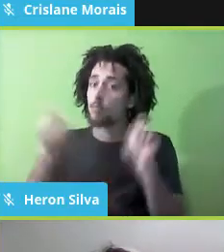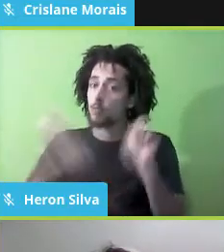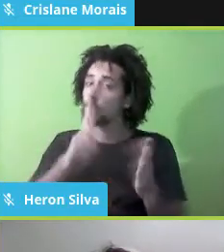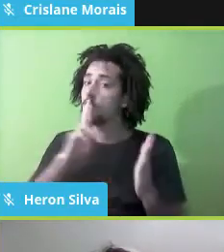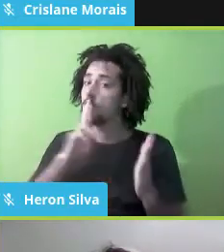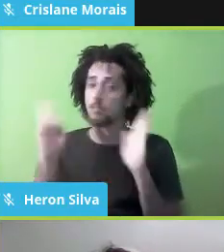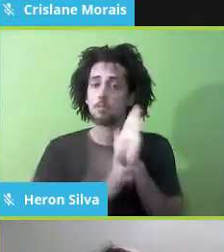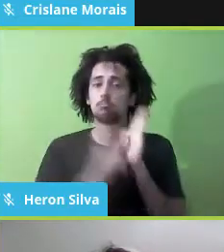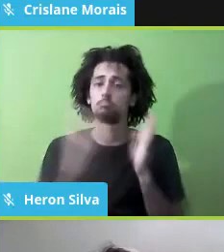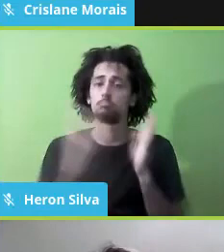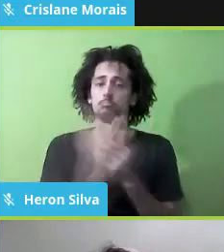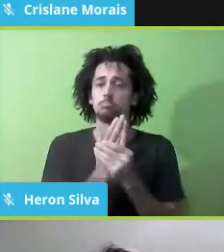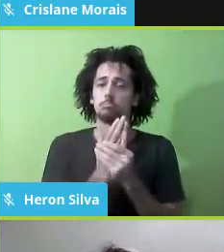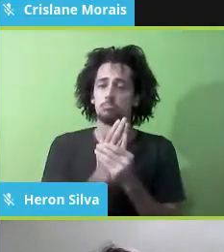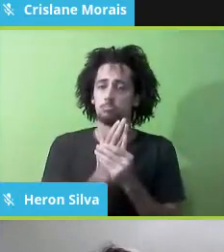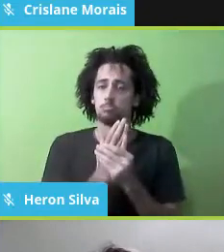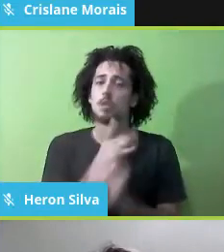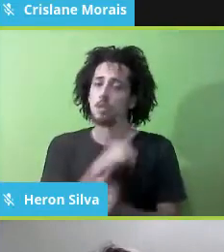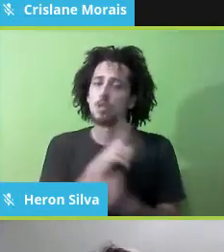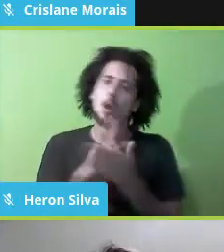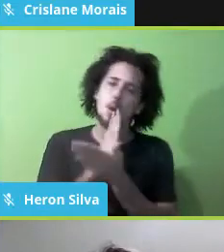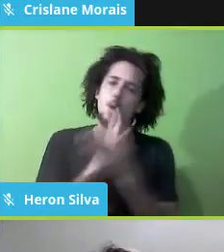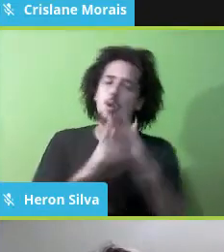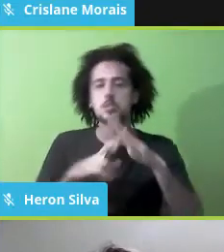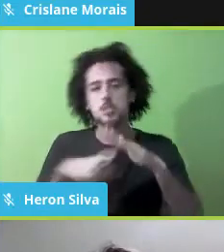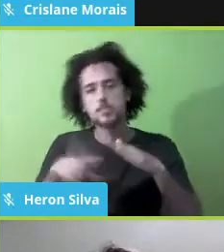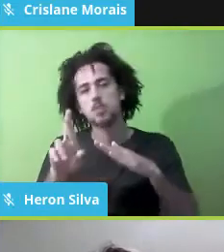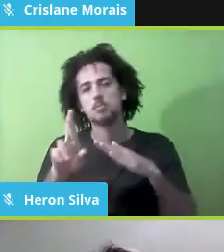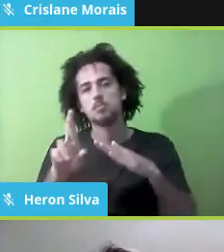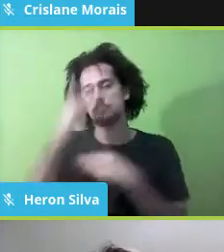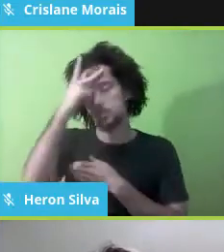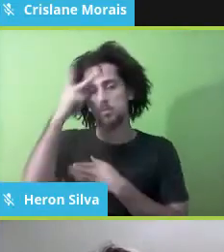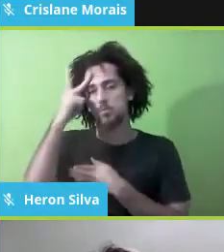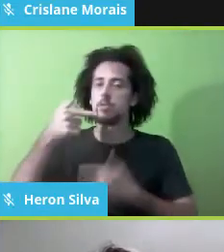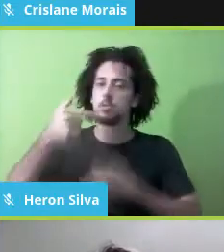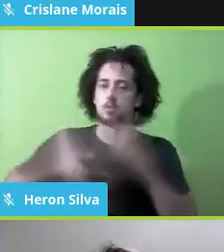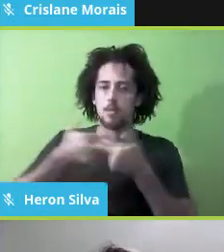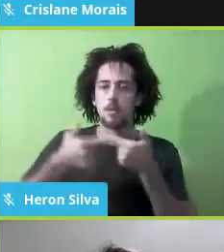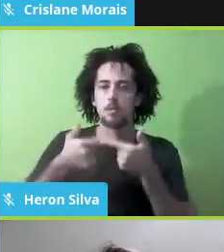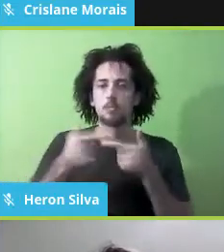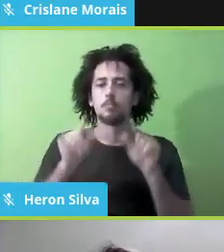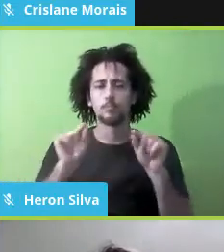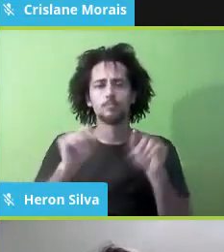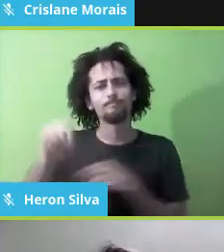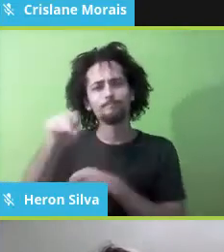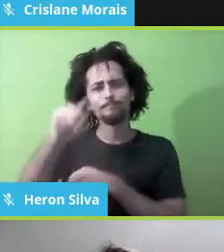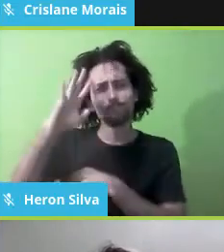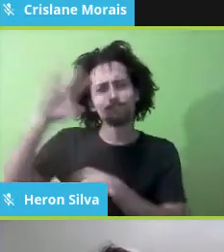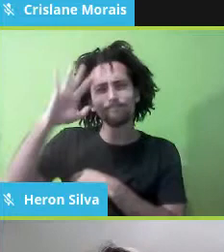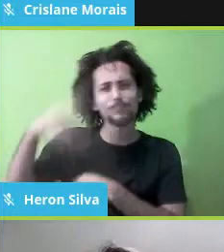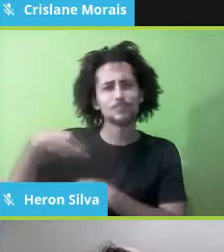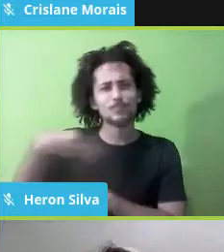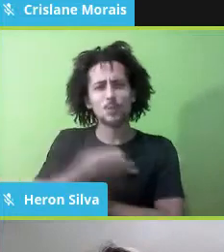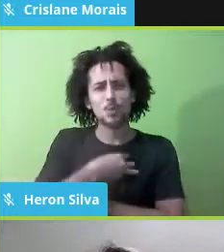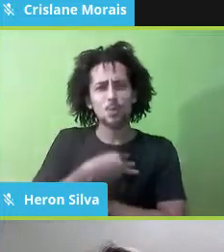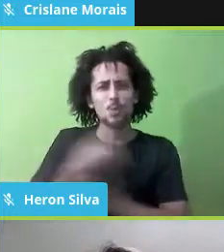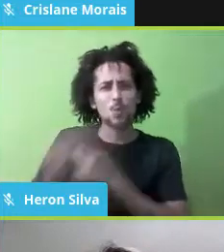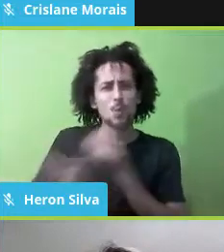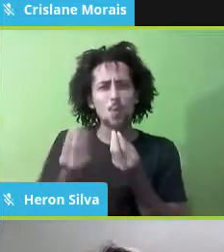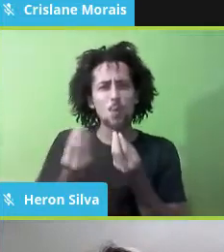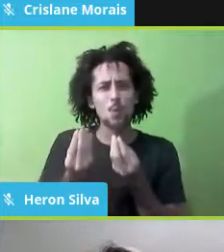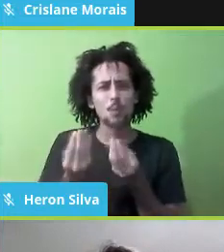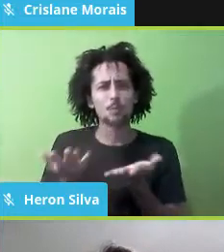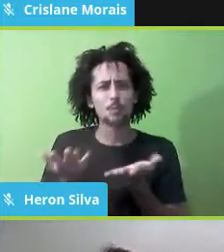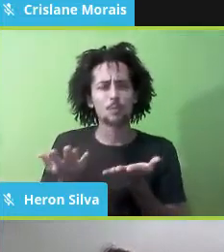já tem muitas representações, né? Você imaginar, a gente está falando do ministro da Educação, mas vocês viram o falou o cara da Palmares,